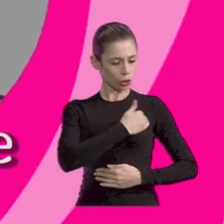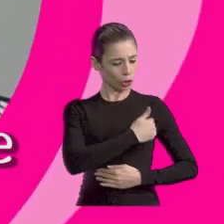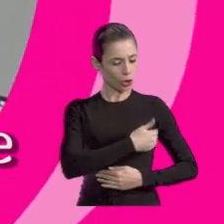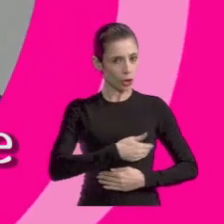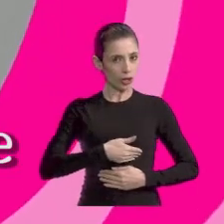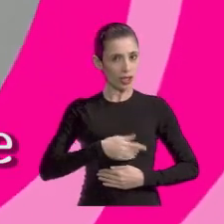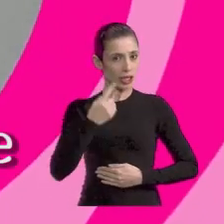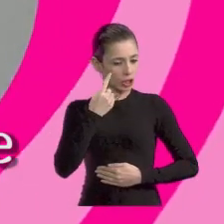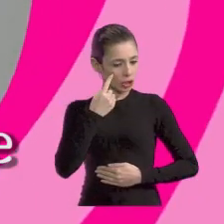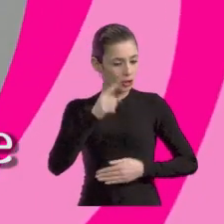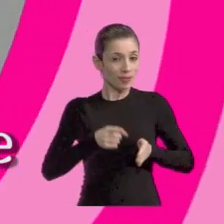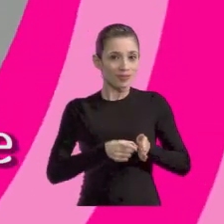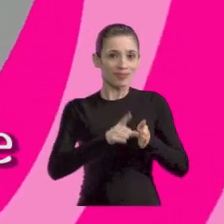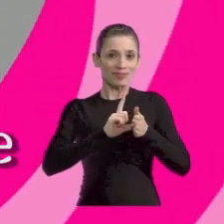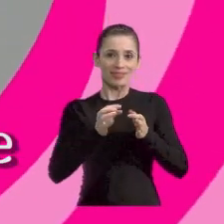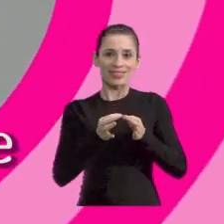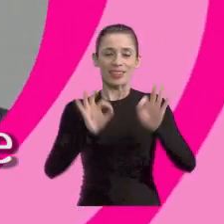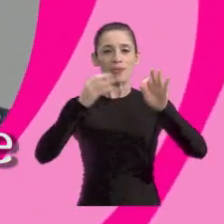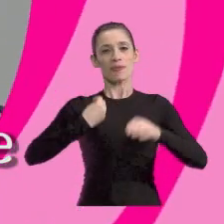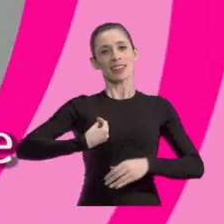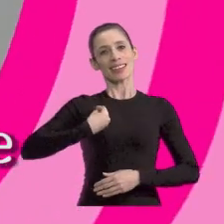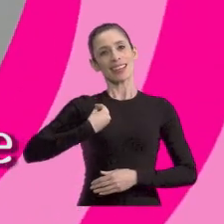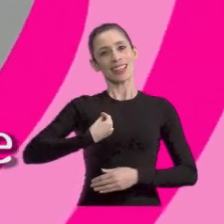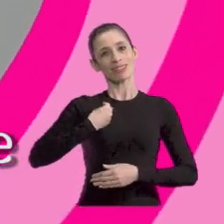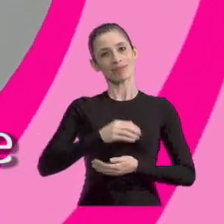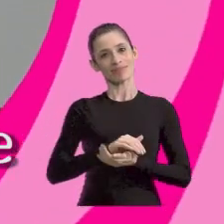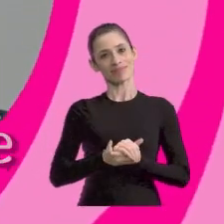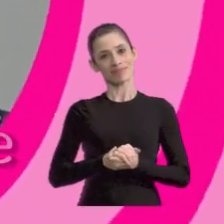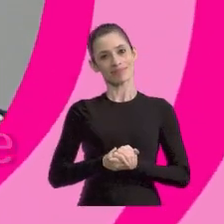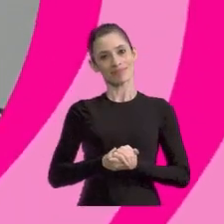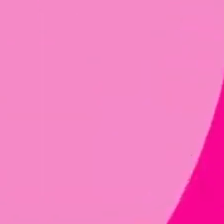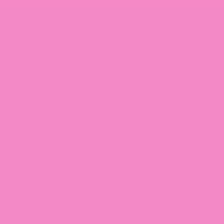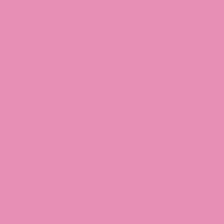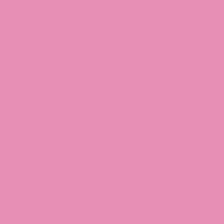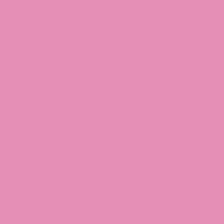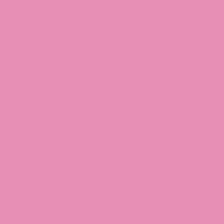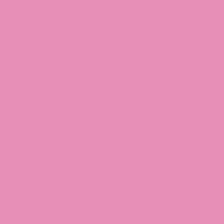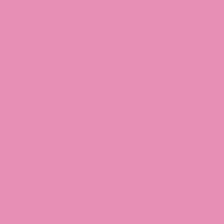se toque o diagnóstico precoce. Salve vidas!